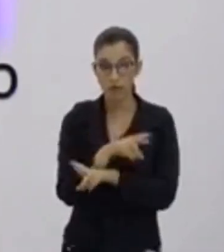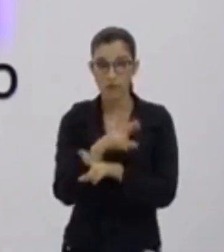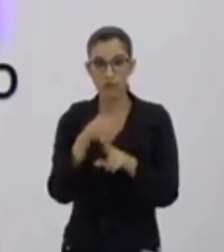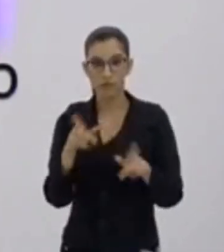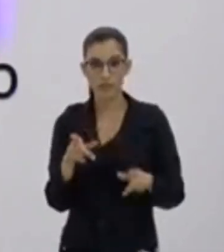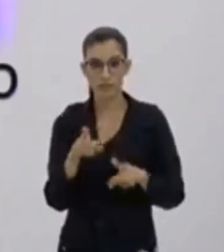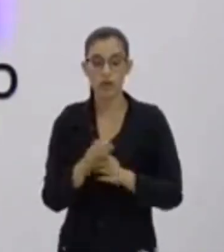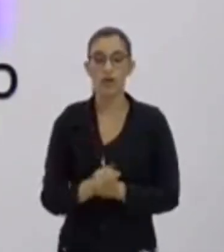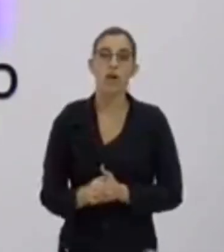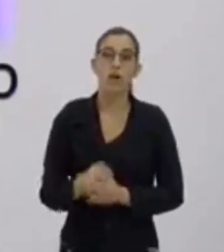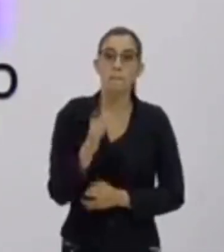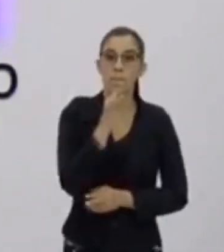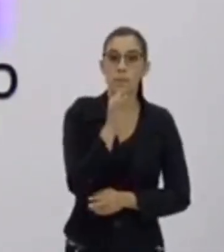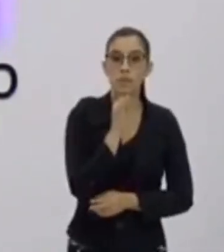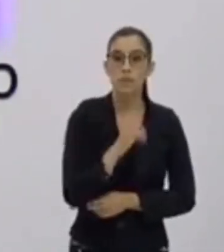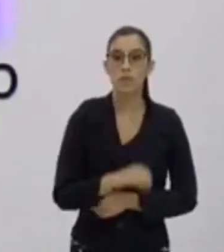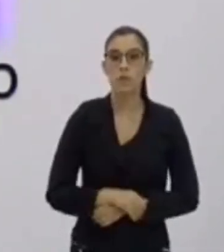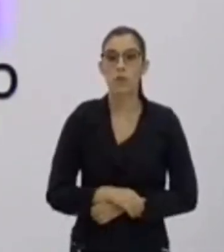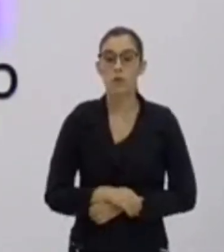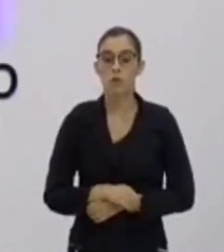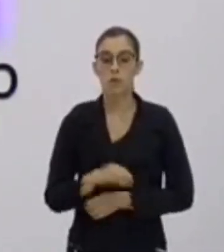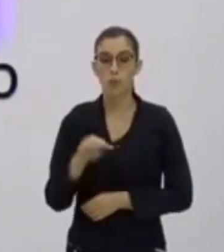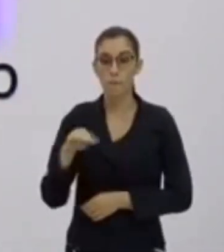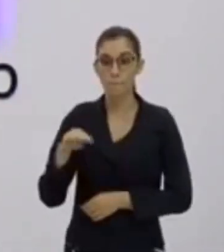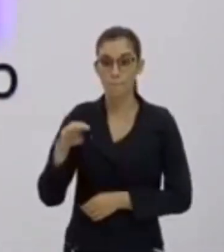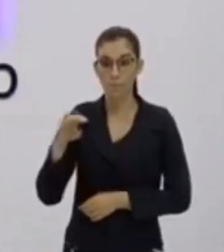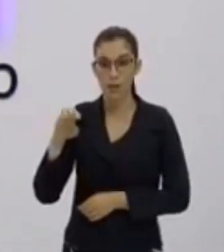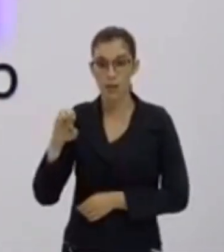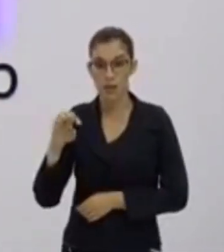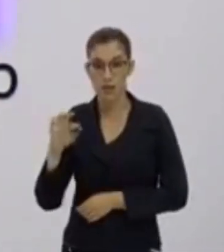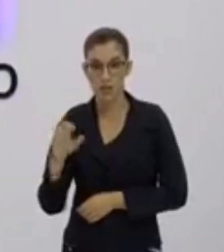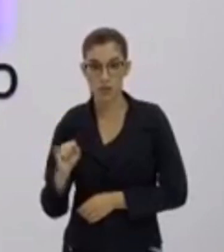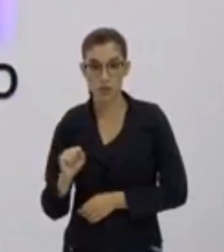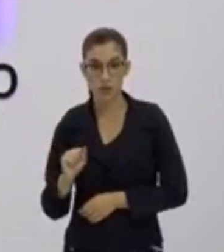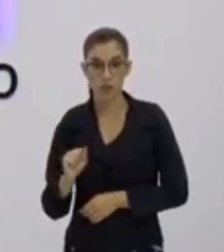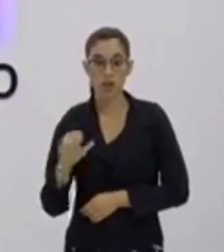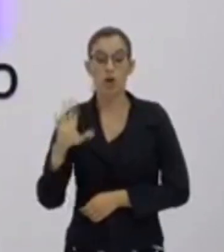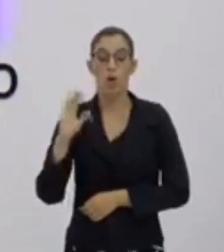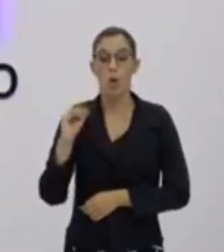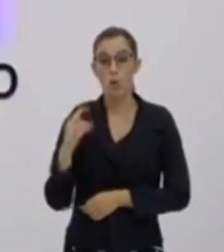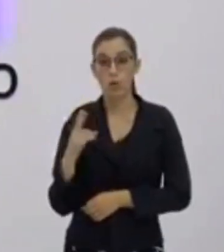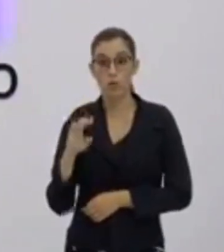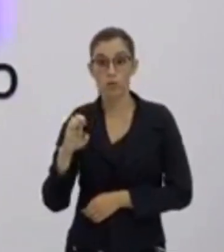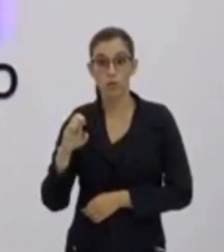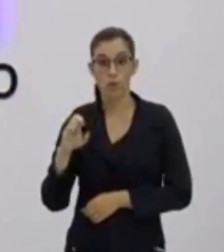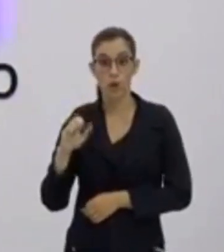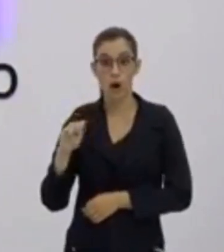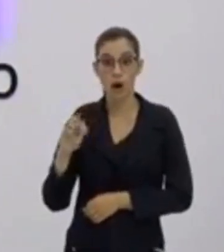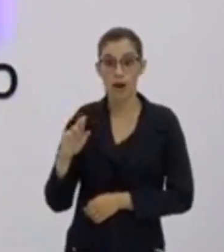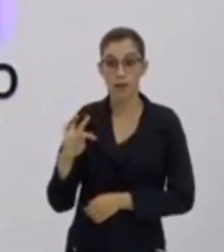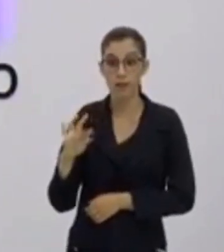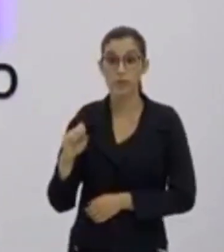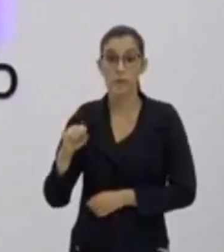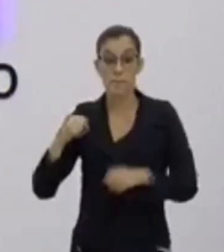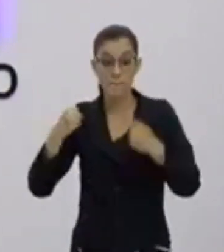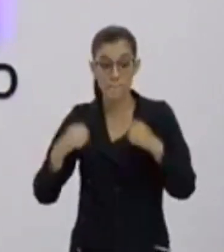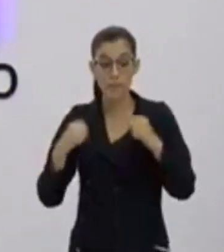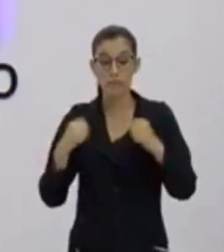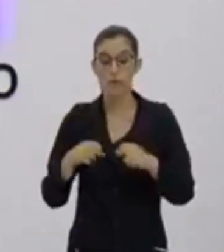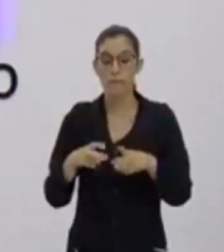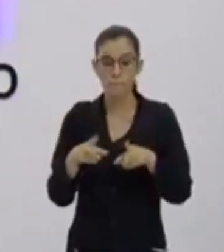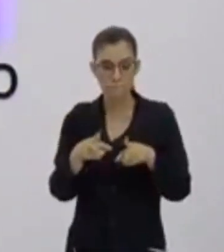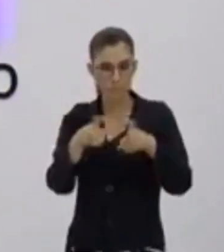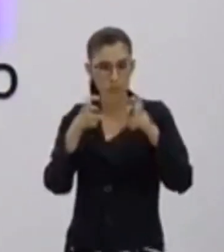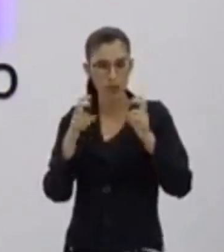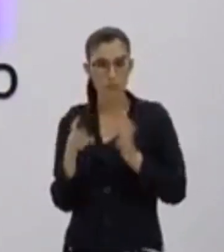aplicativos que você consegue visualizar no teu celular, automaticamente você pode ver essa realidade em três dimensões.